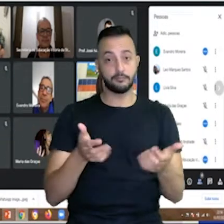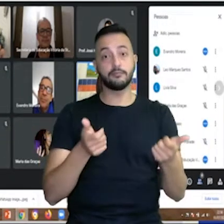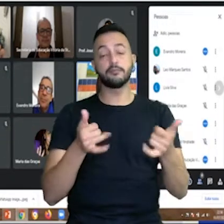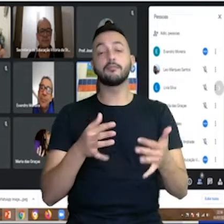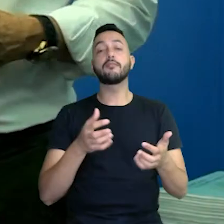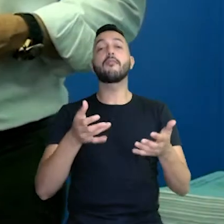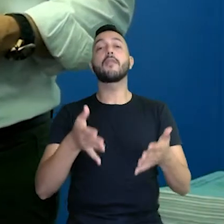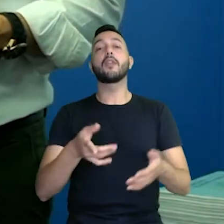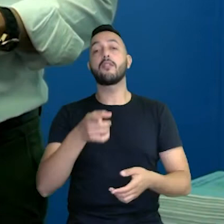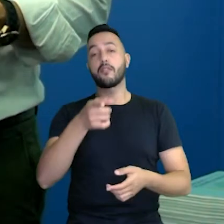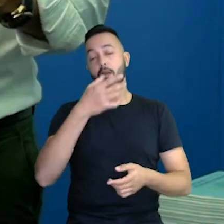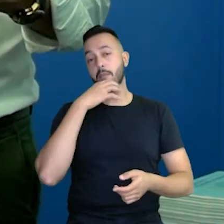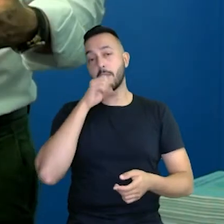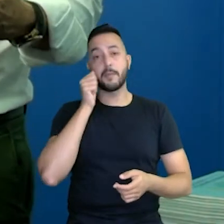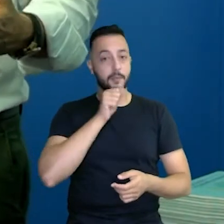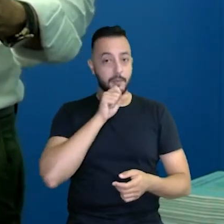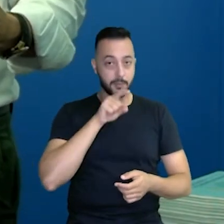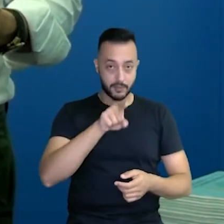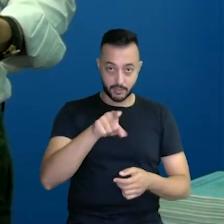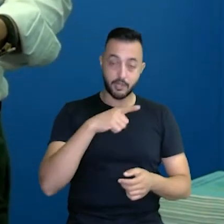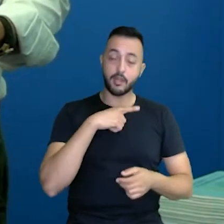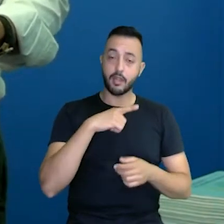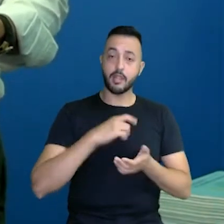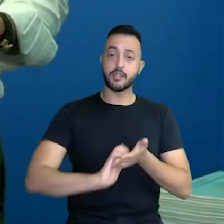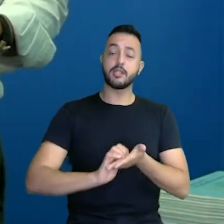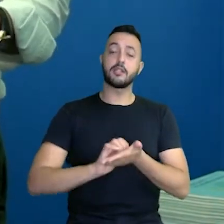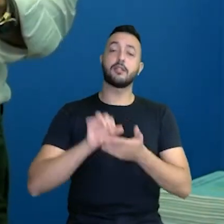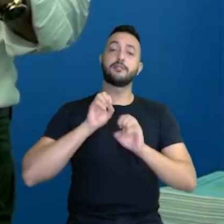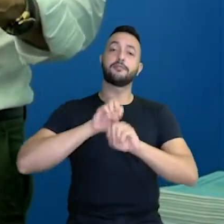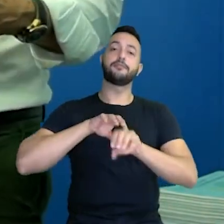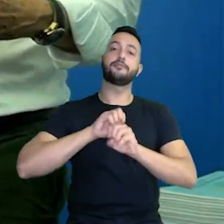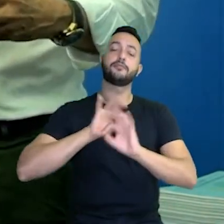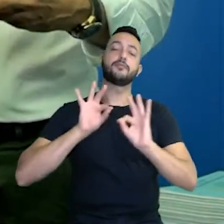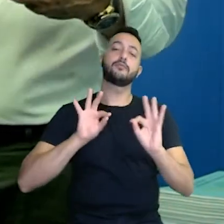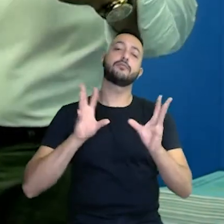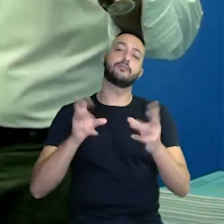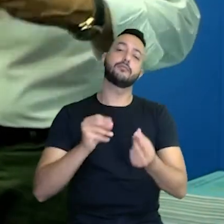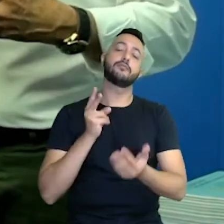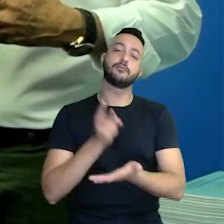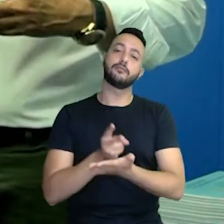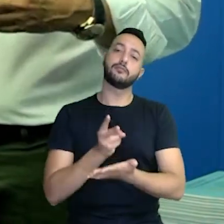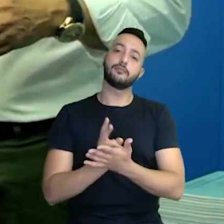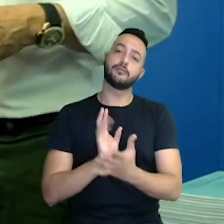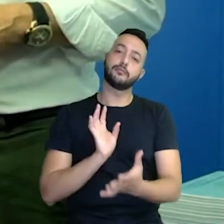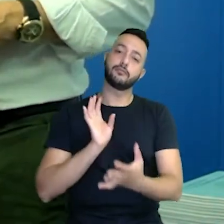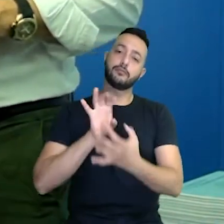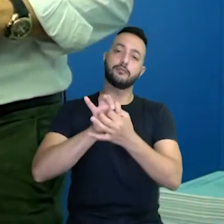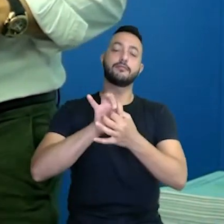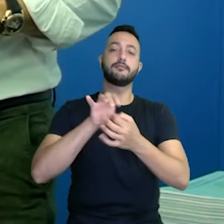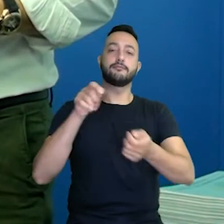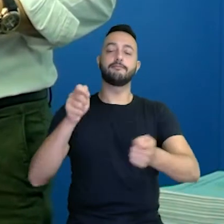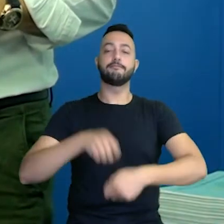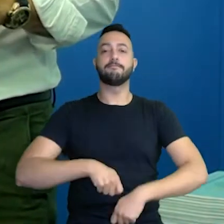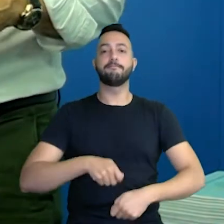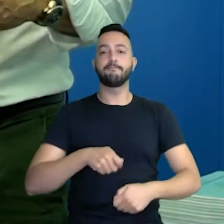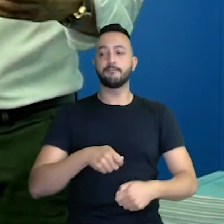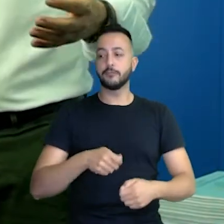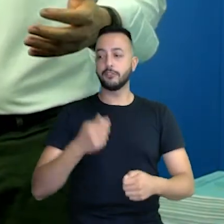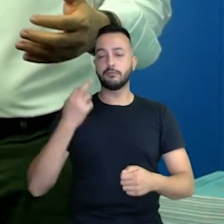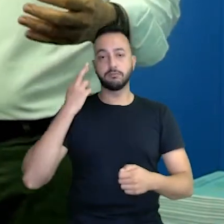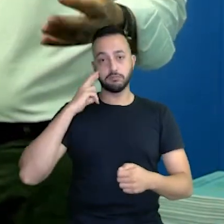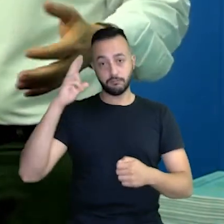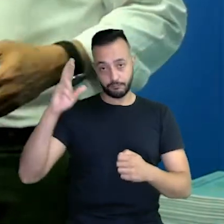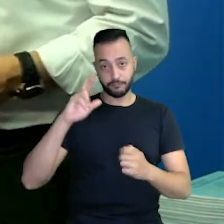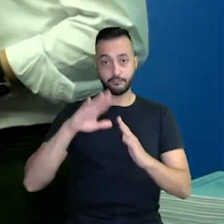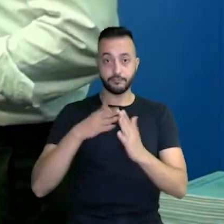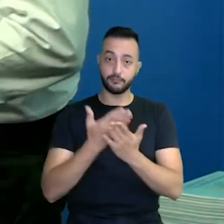a papai e mamãe, que o pessoal da Secretaria da Educação está todo o tempo conectado com os diretores,